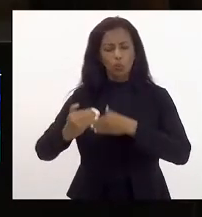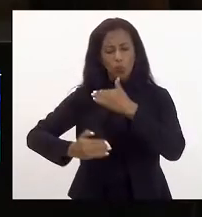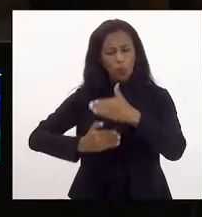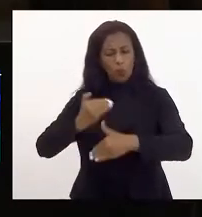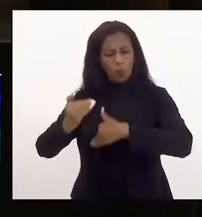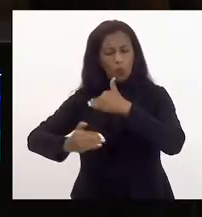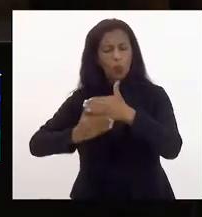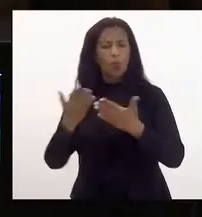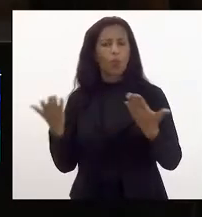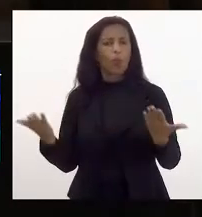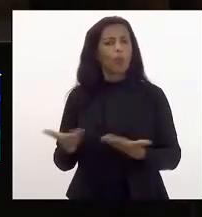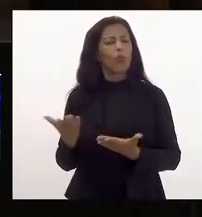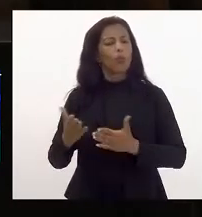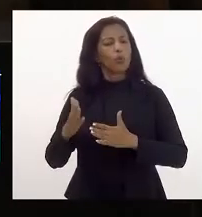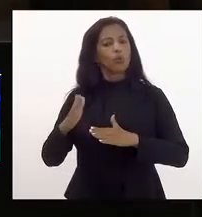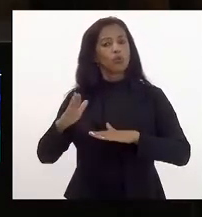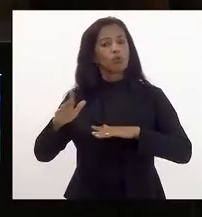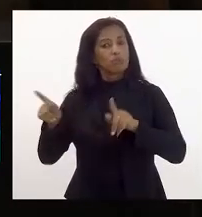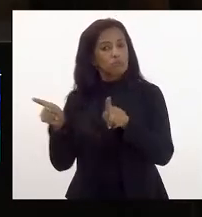inclusive de